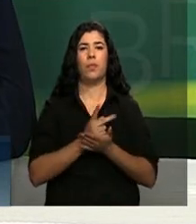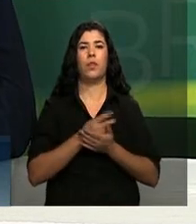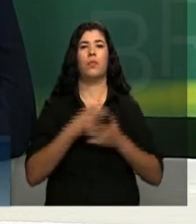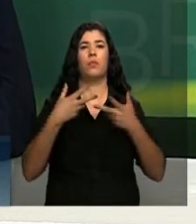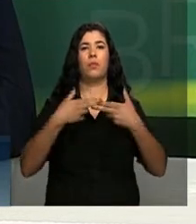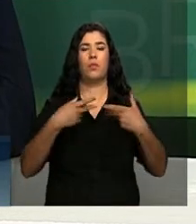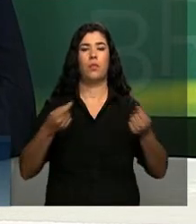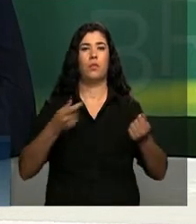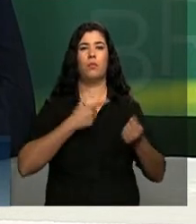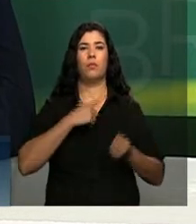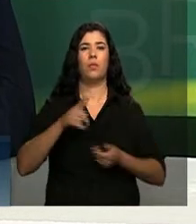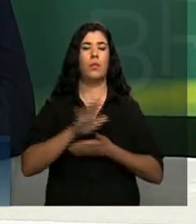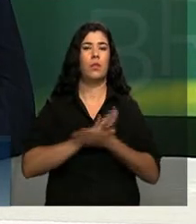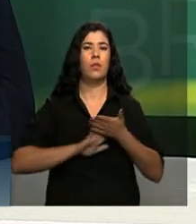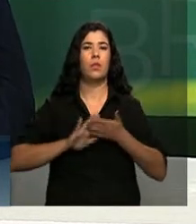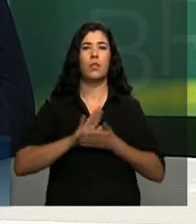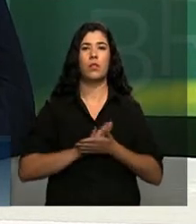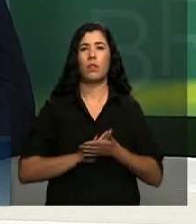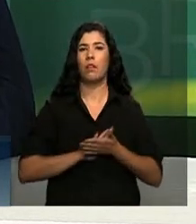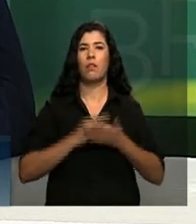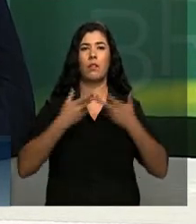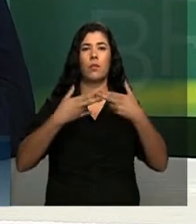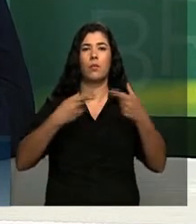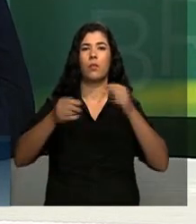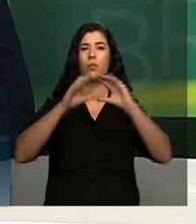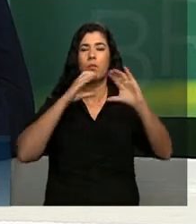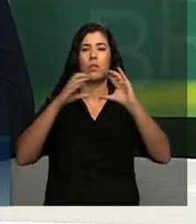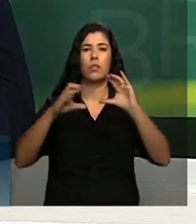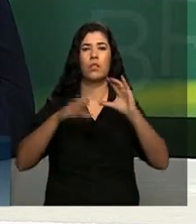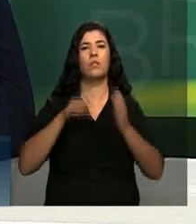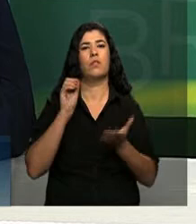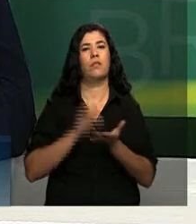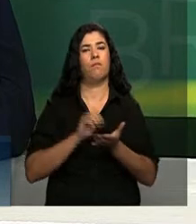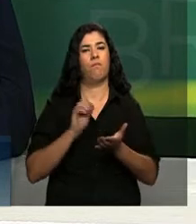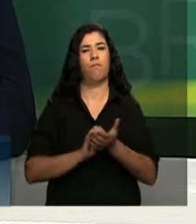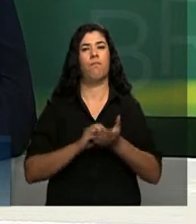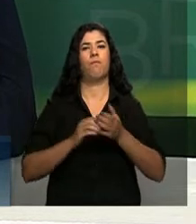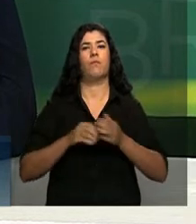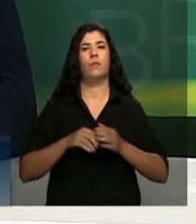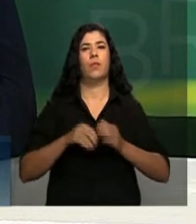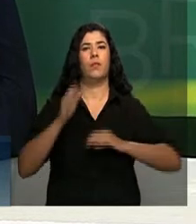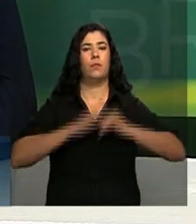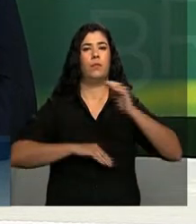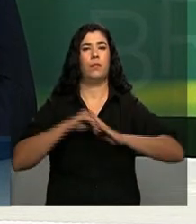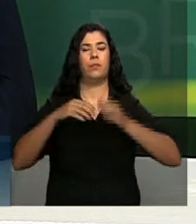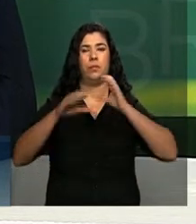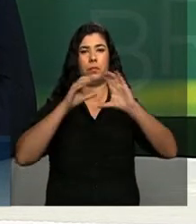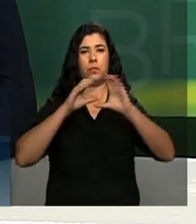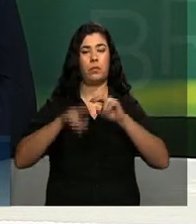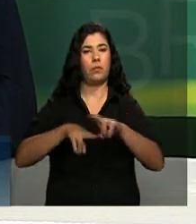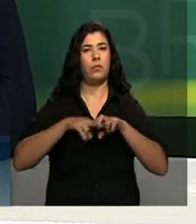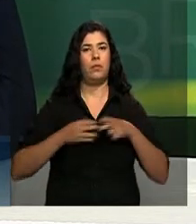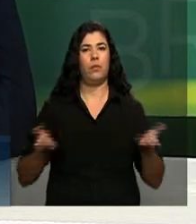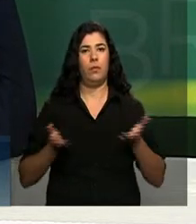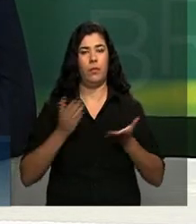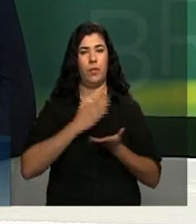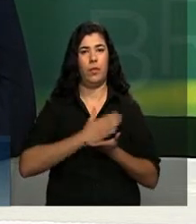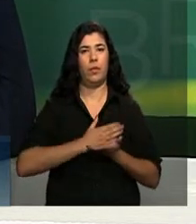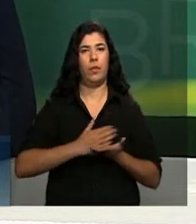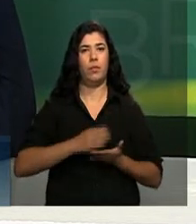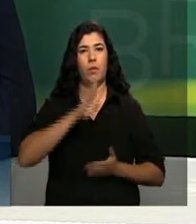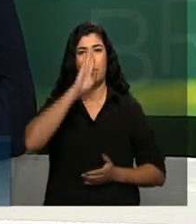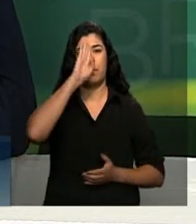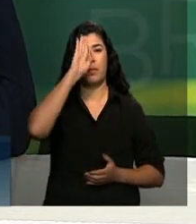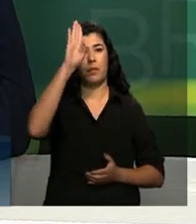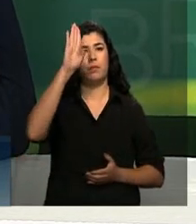e não existe veículo sem profissional de comunicação. Portanto, a partir de hoje, meus